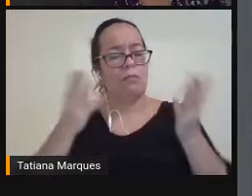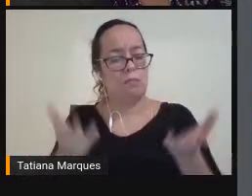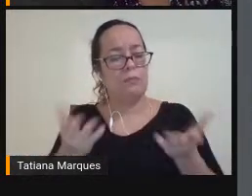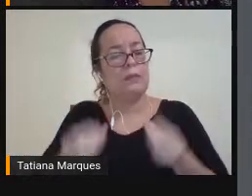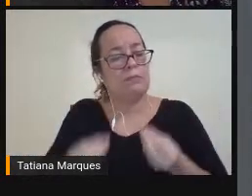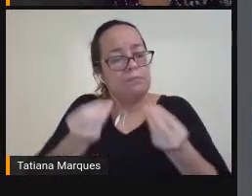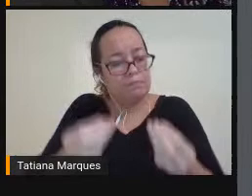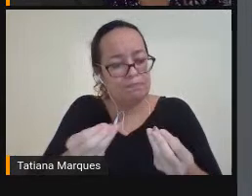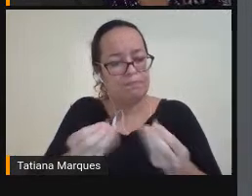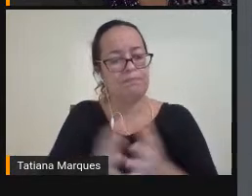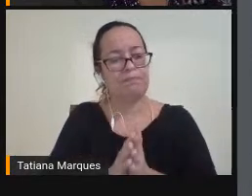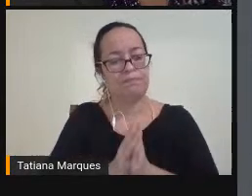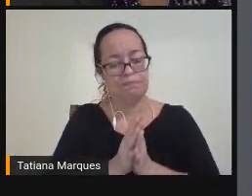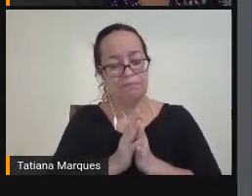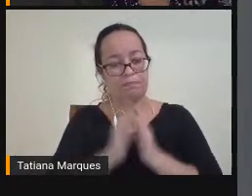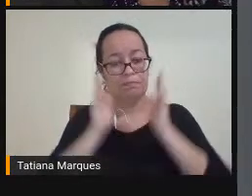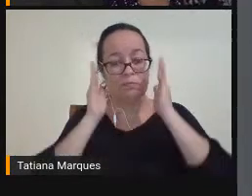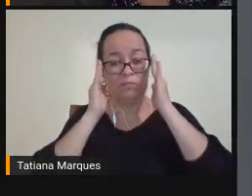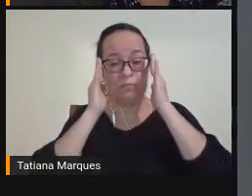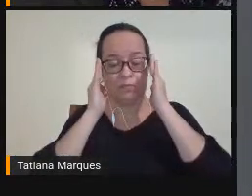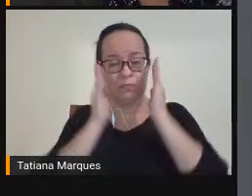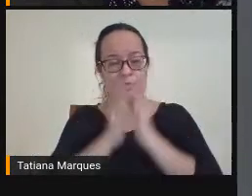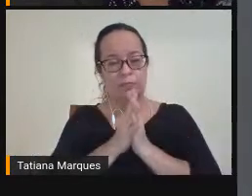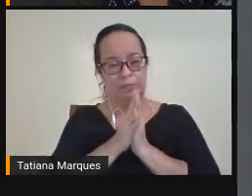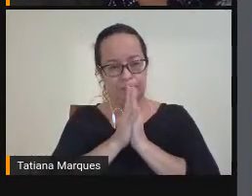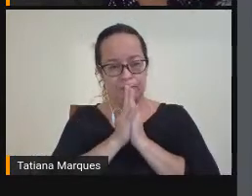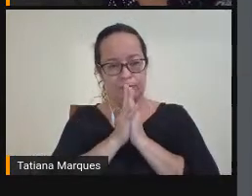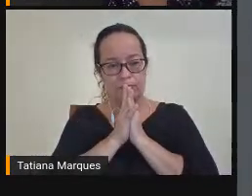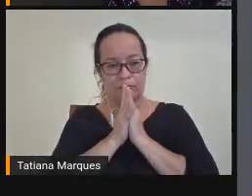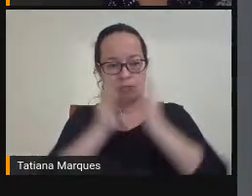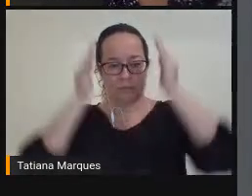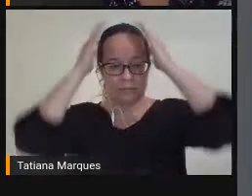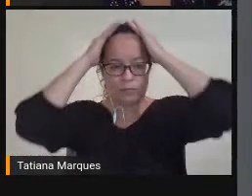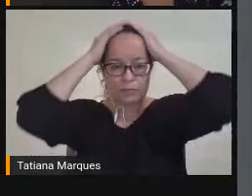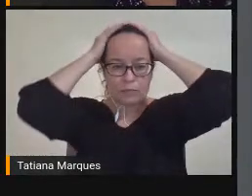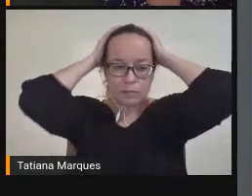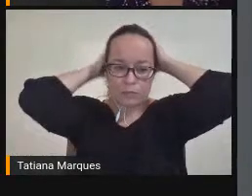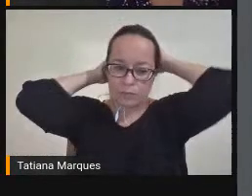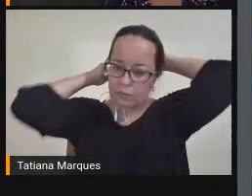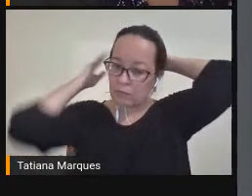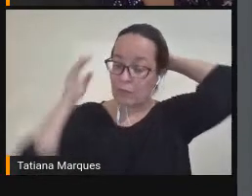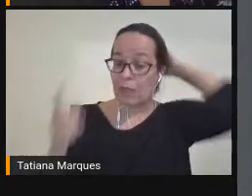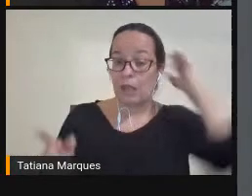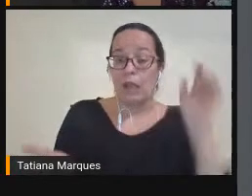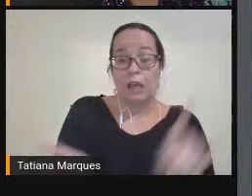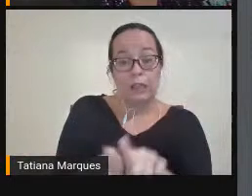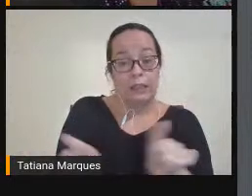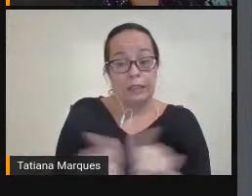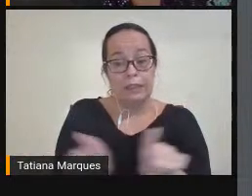Pode passar Próximo E nós Podemos Também